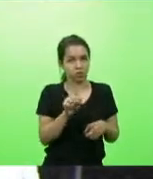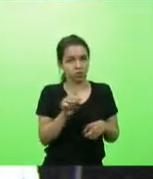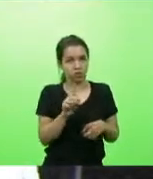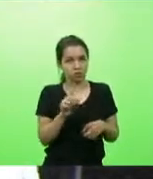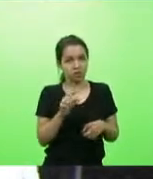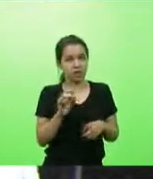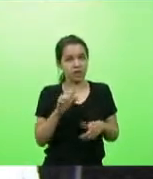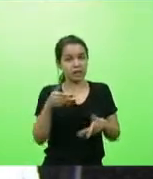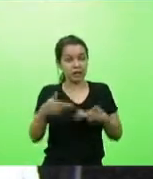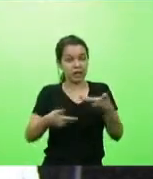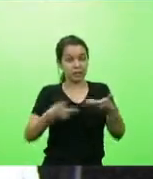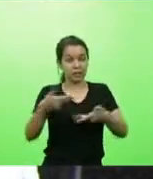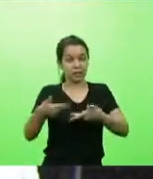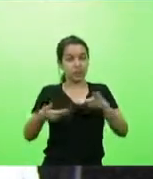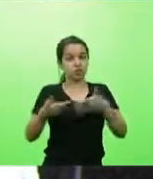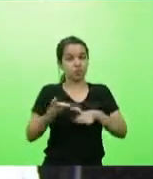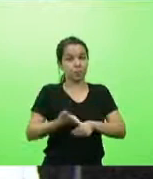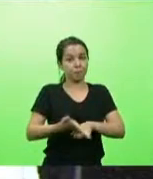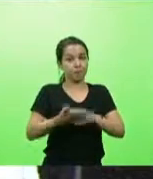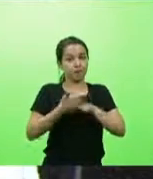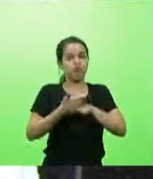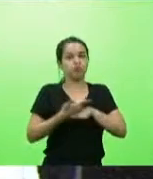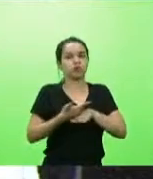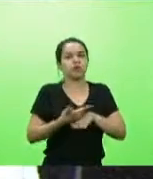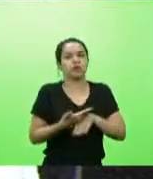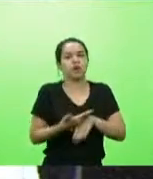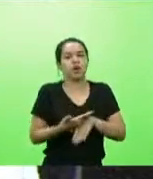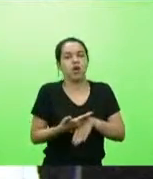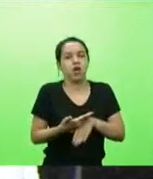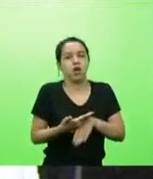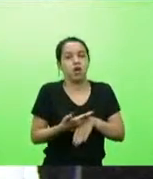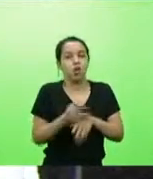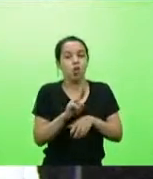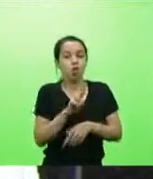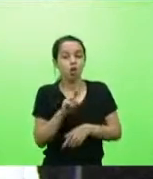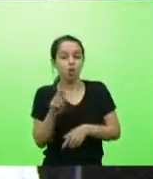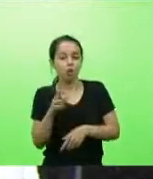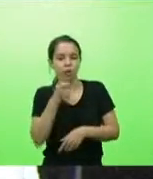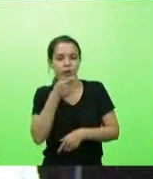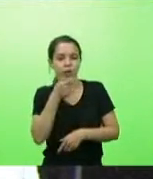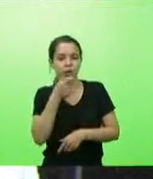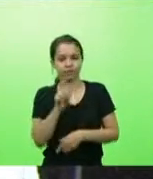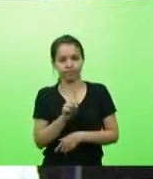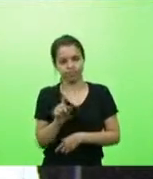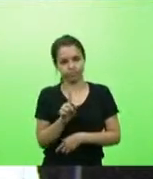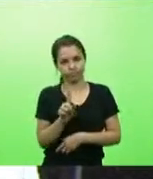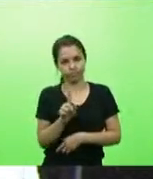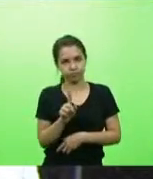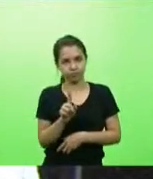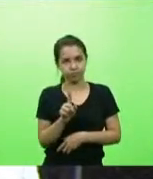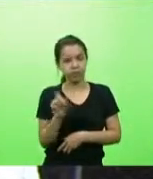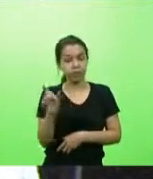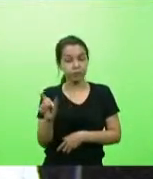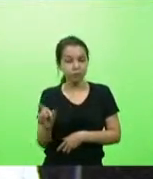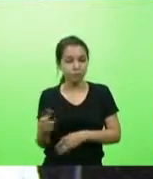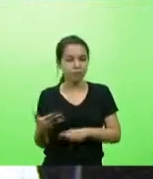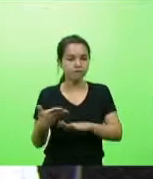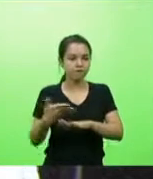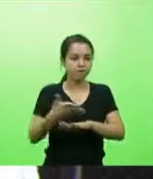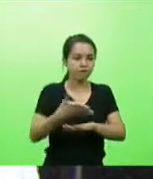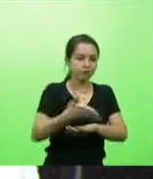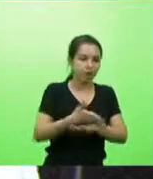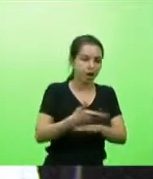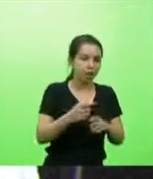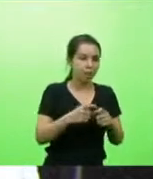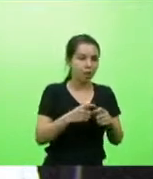precoce, eu nem falei qual. Eu nem falei qual medicamento. Aí a pessoa vai no médico, ela vai lá no hospital e